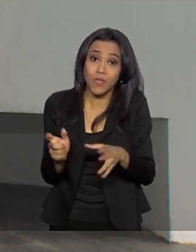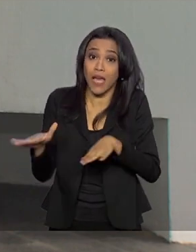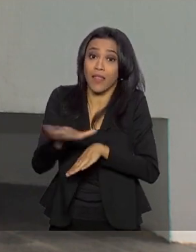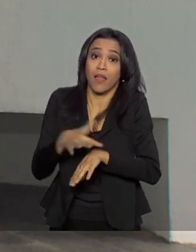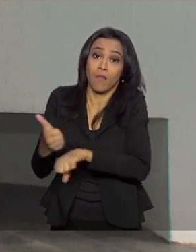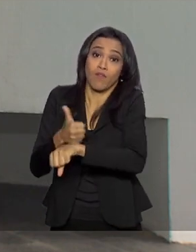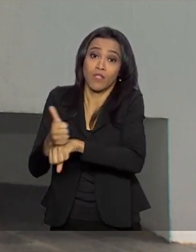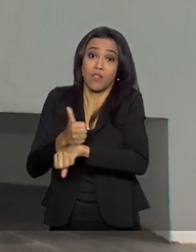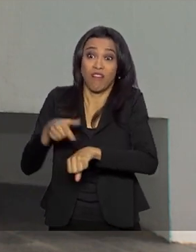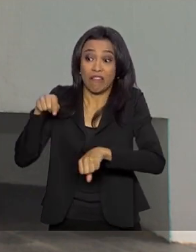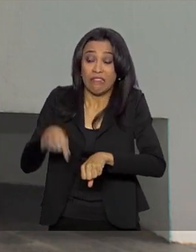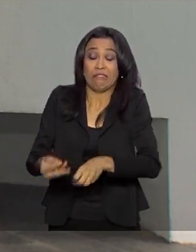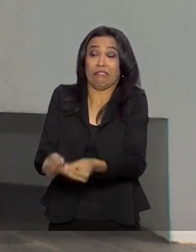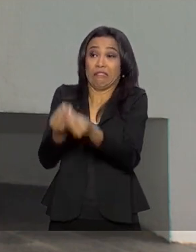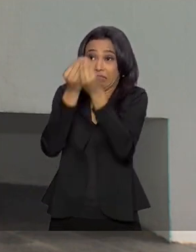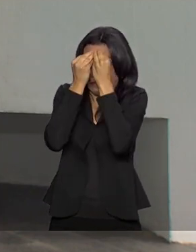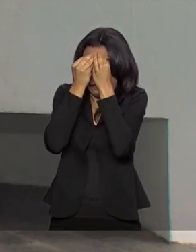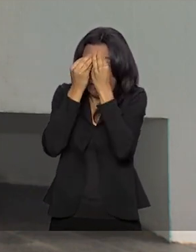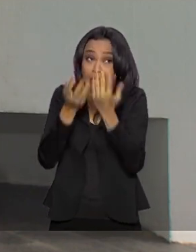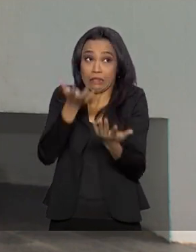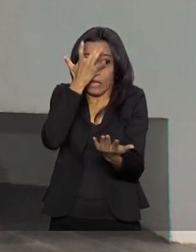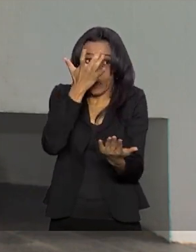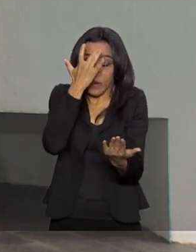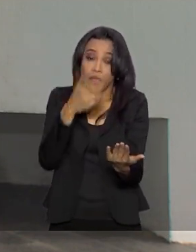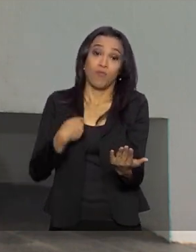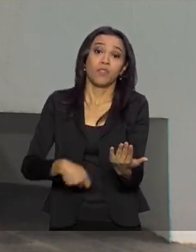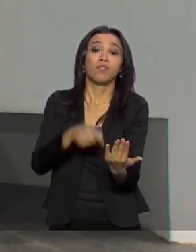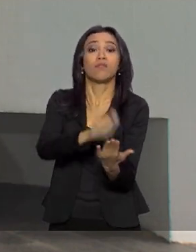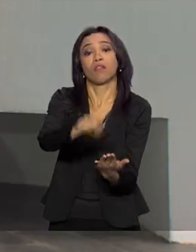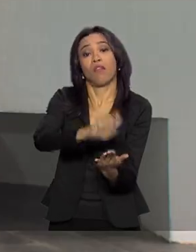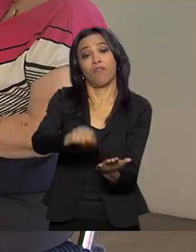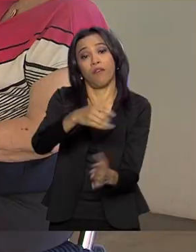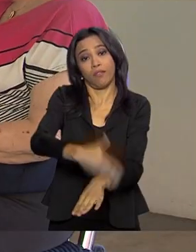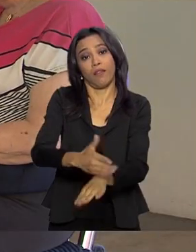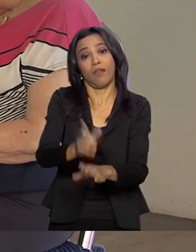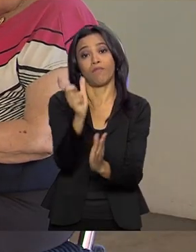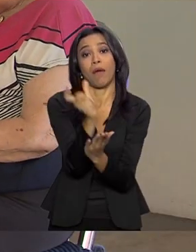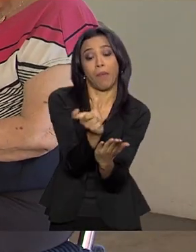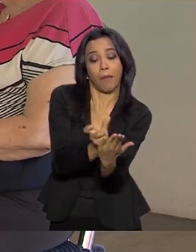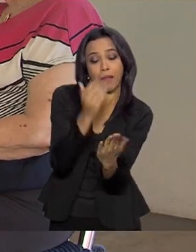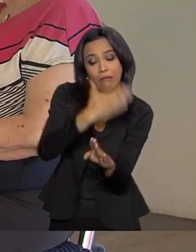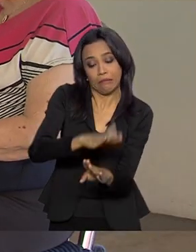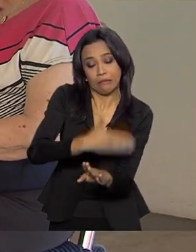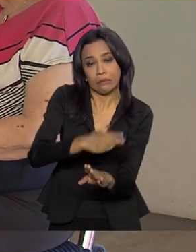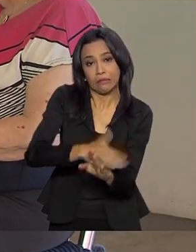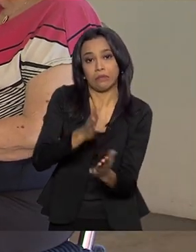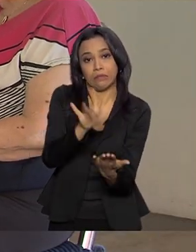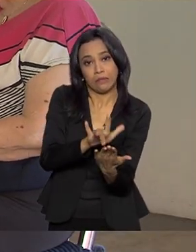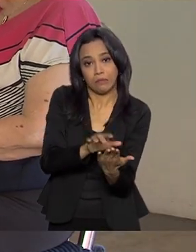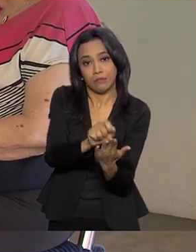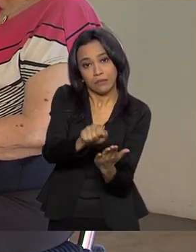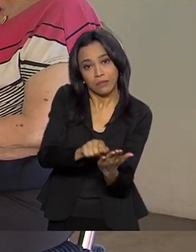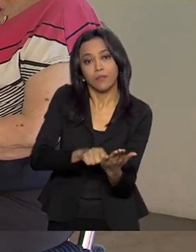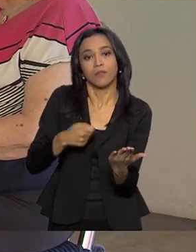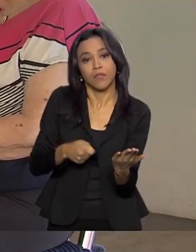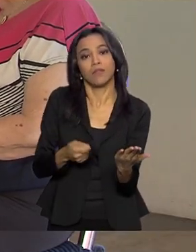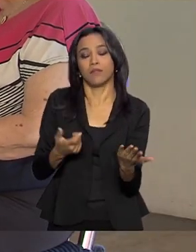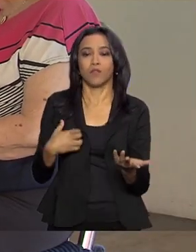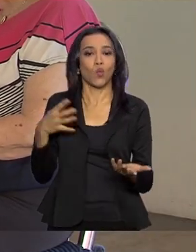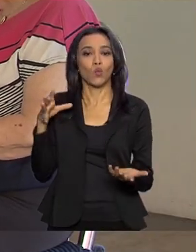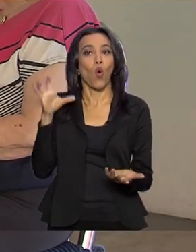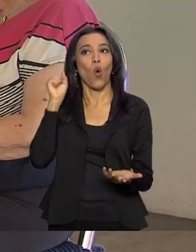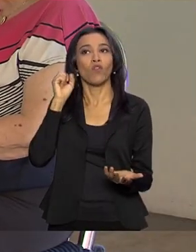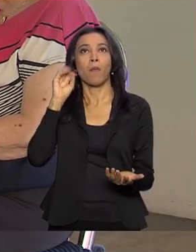processo, tem que escrever muito. Memorizar, memorizar. Nesses períodos ainda de